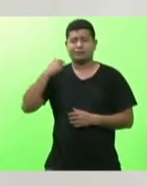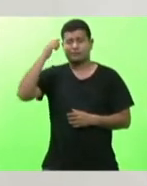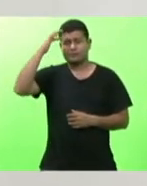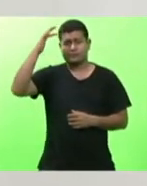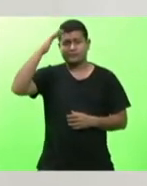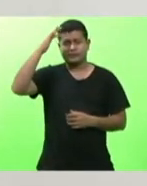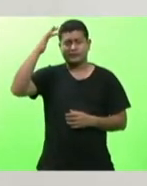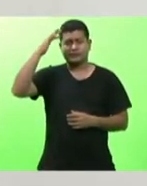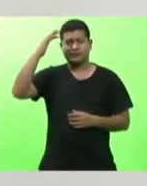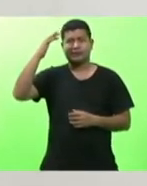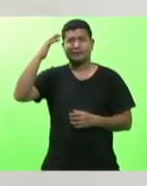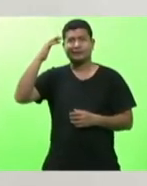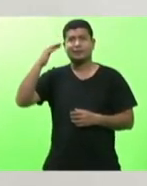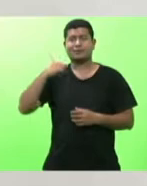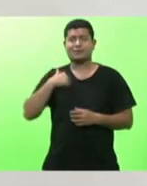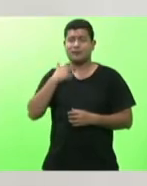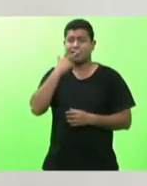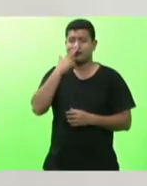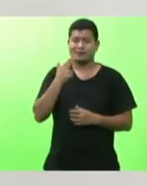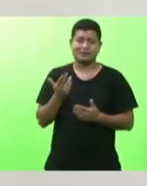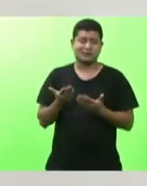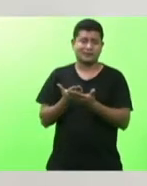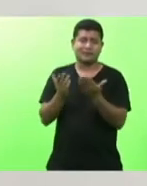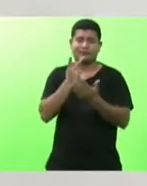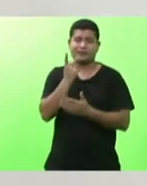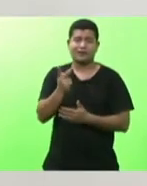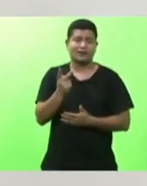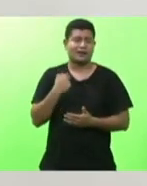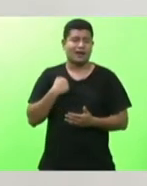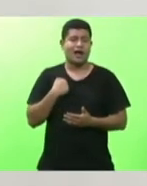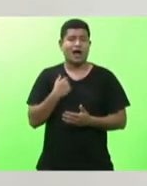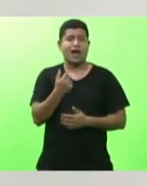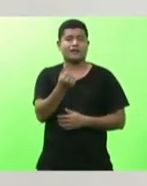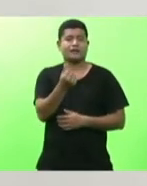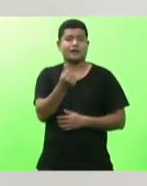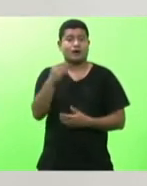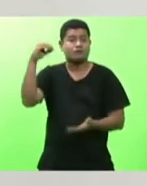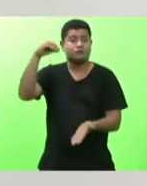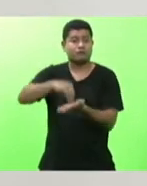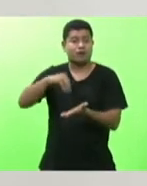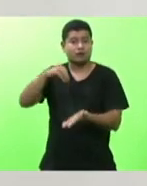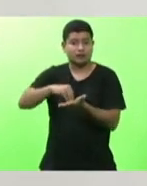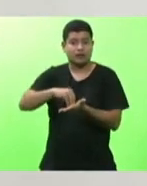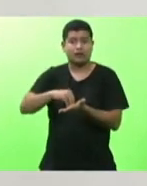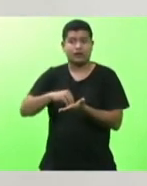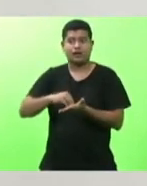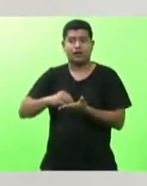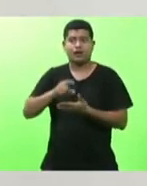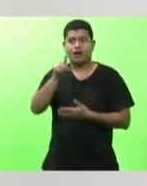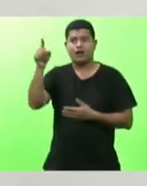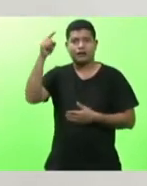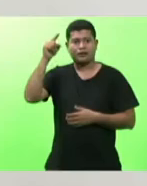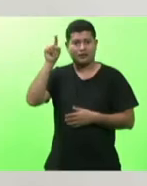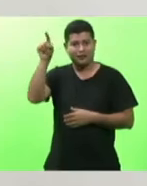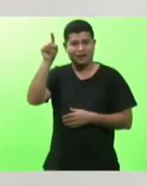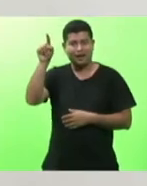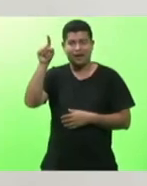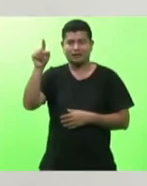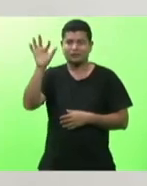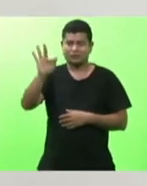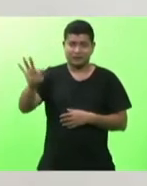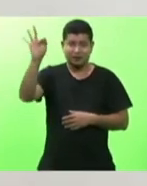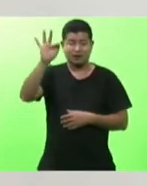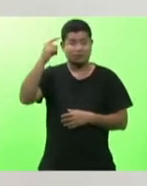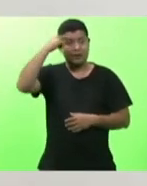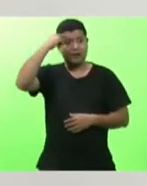falta dinheiro Santa Catarina é o primeiro estado que sofre